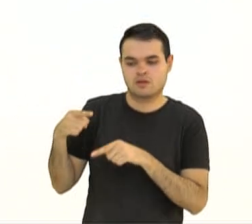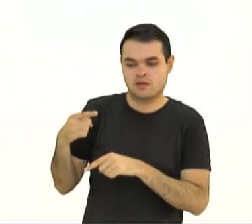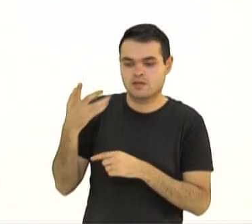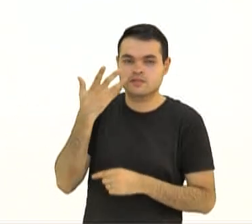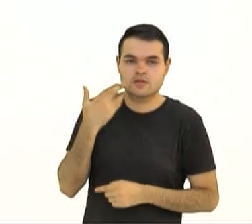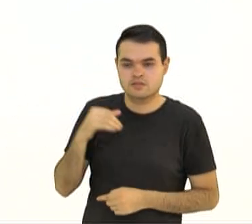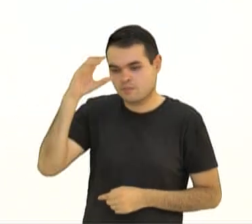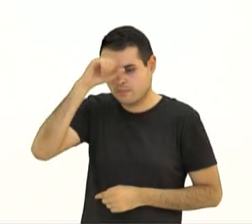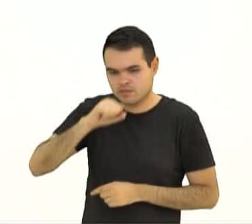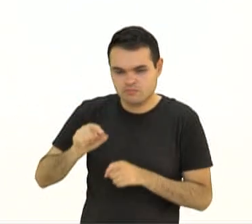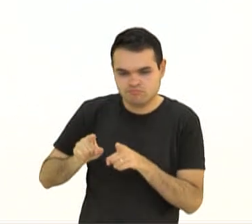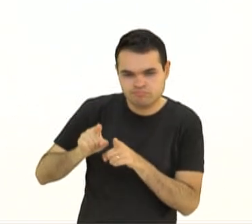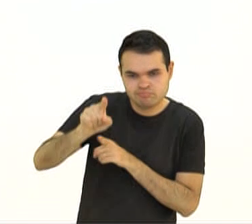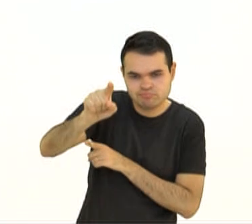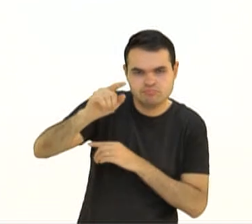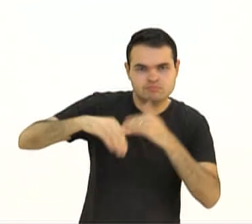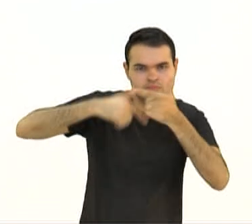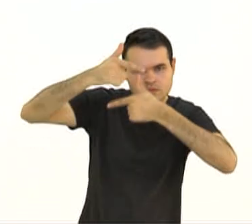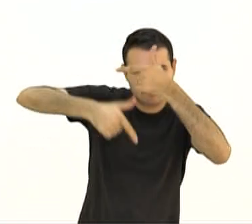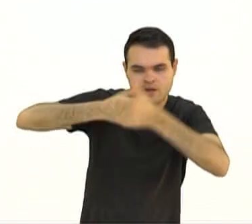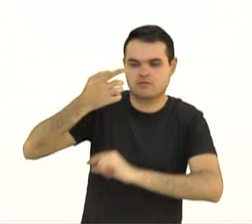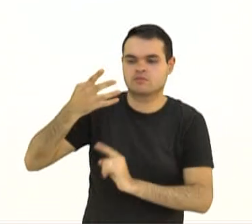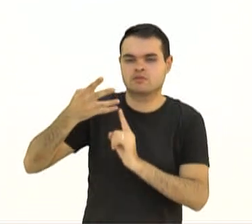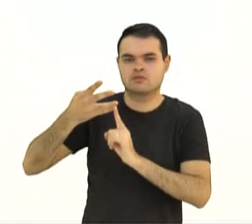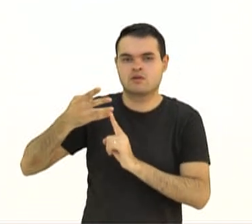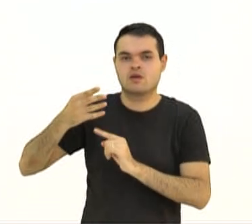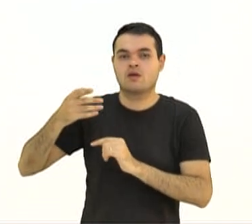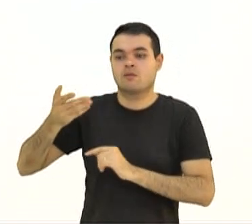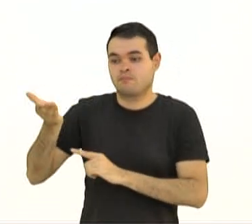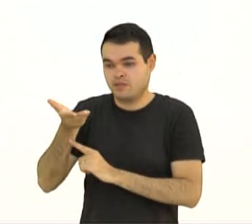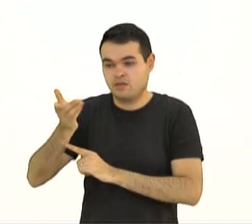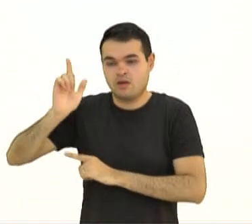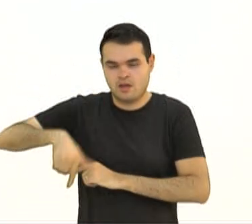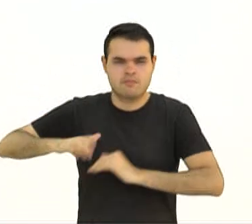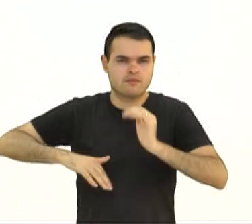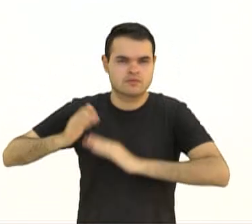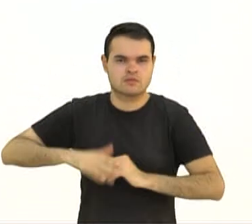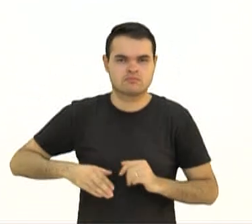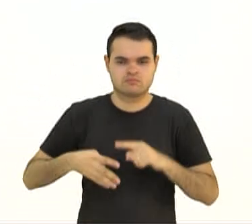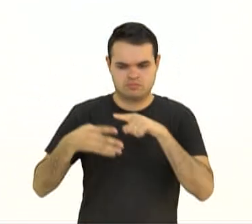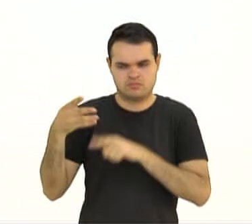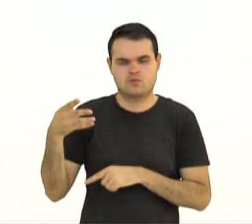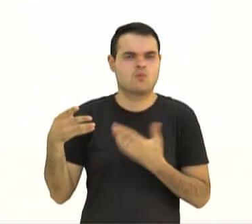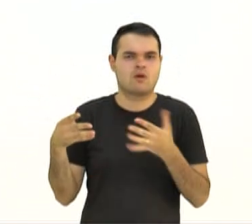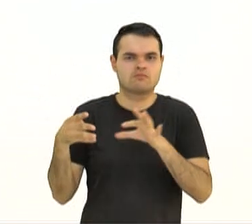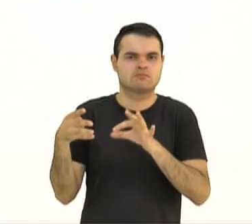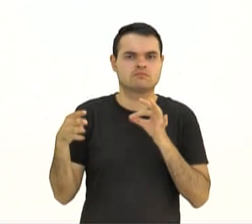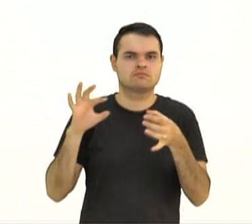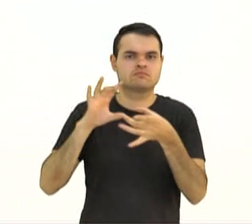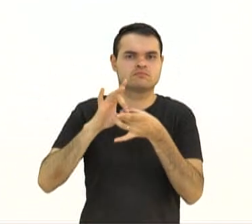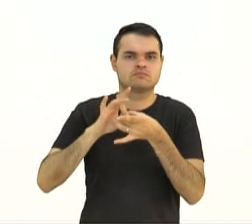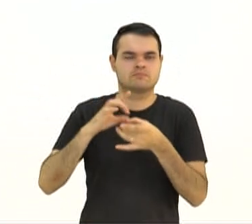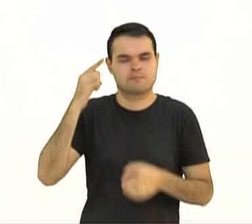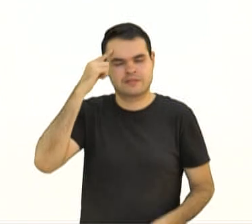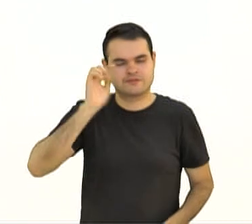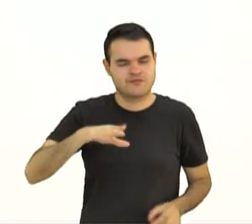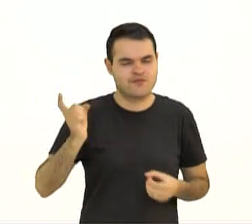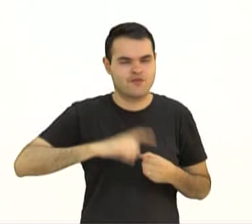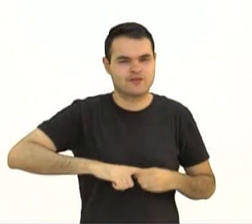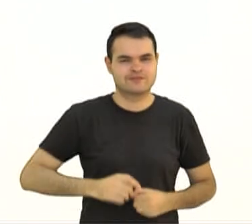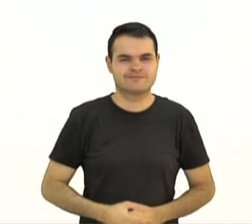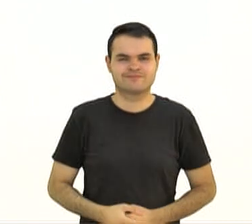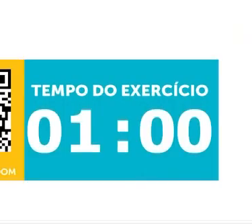aprendendo uma carreira, porque mendigar é uma profissão. Essa está muito fácil, né pessoal? Pense, assinale correta e nós já